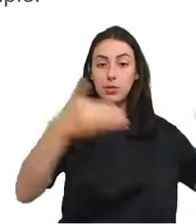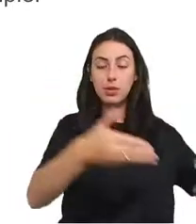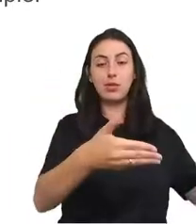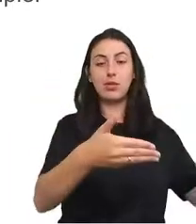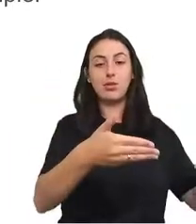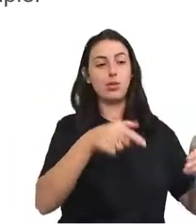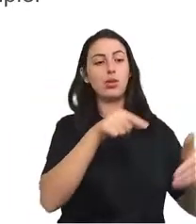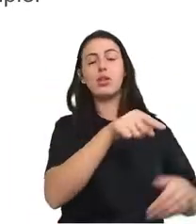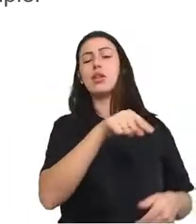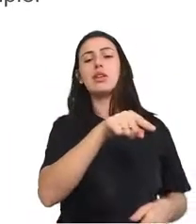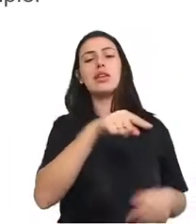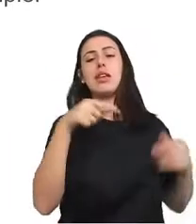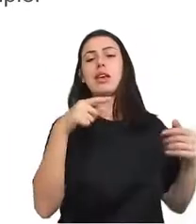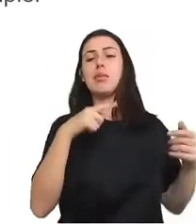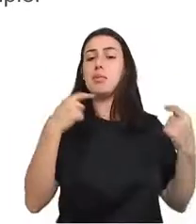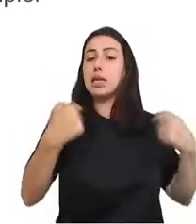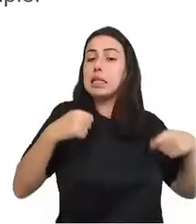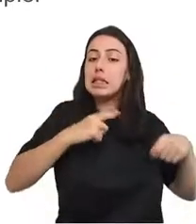para serem explicados.